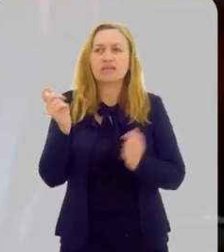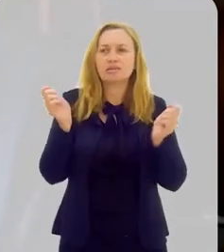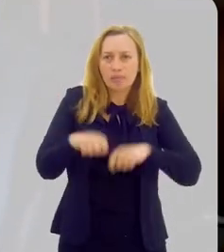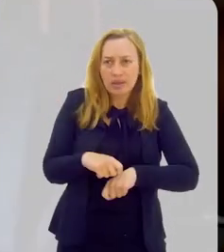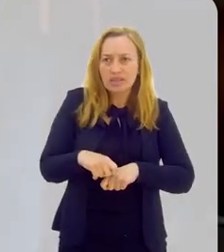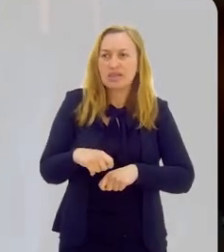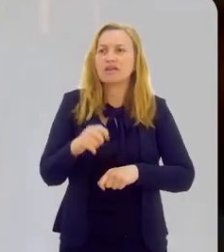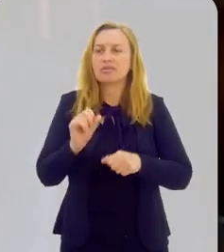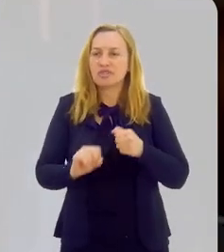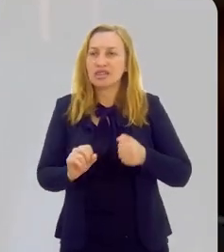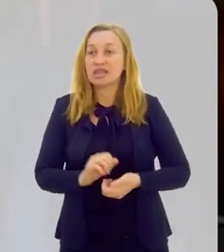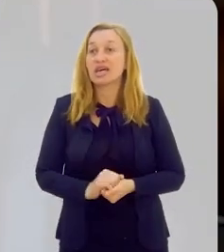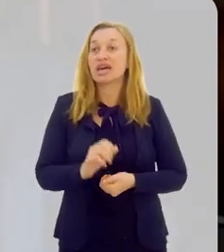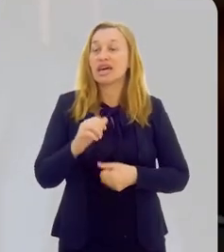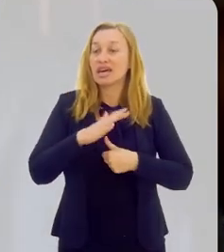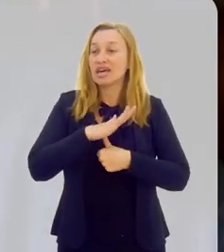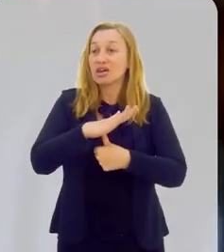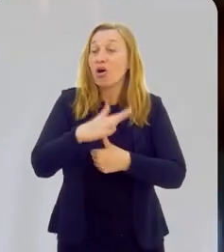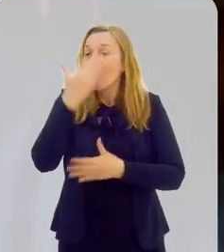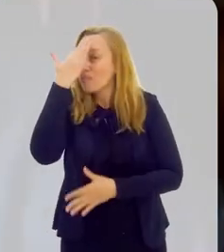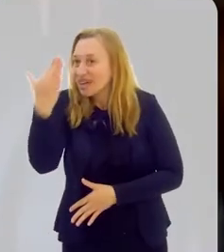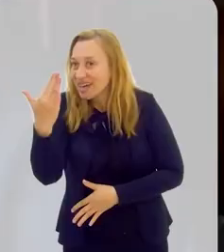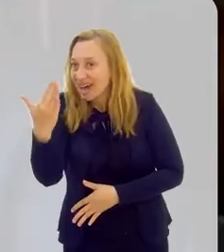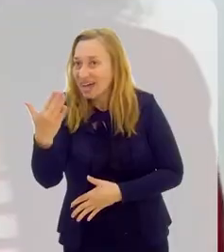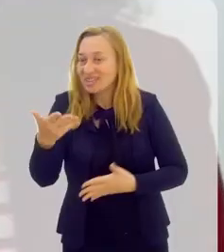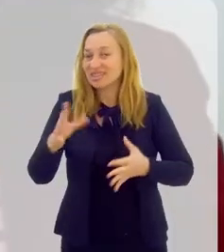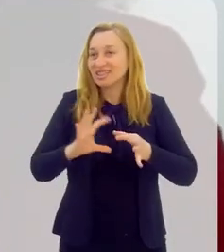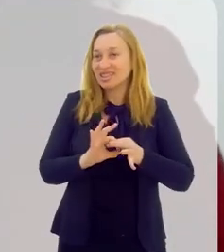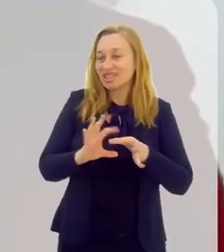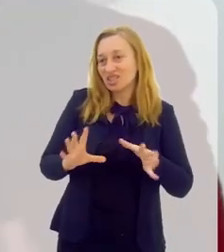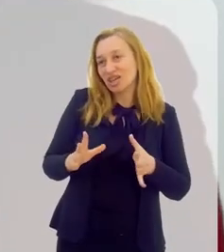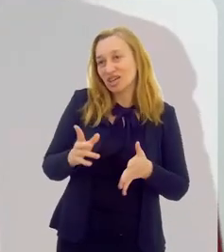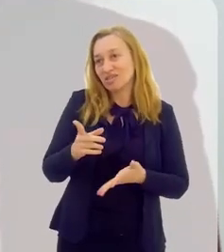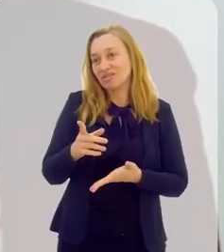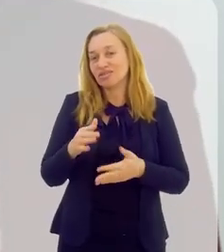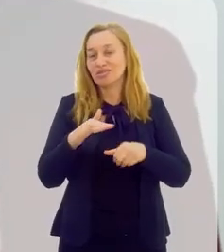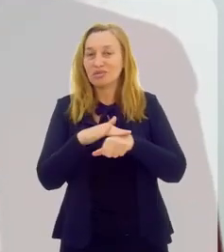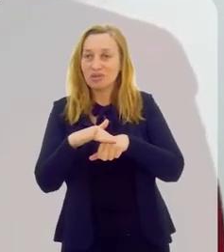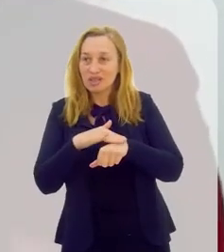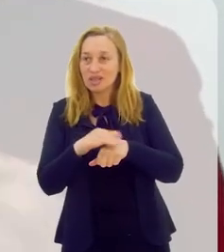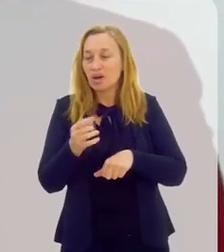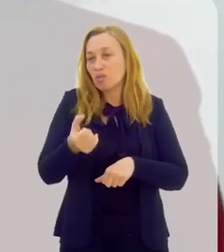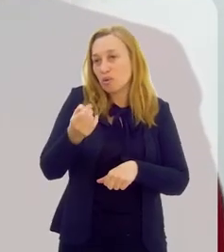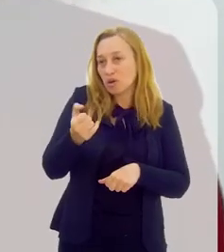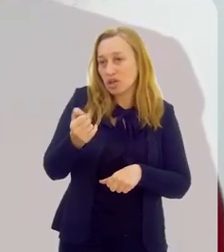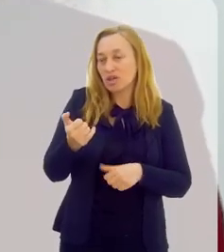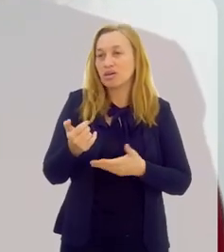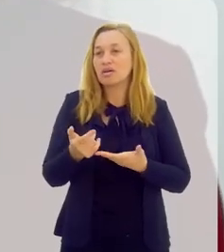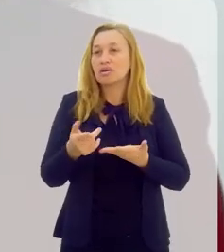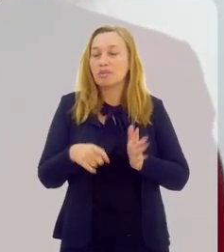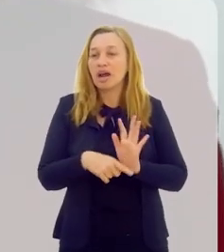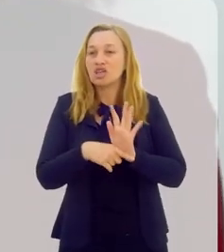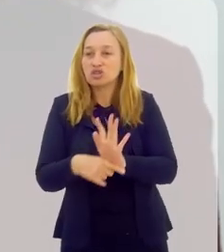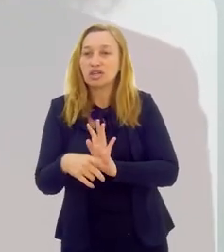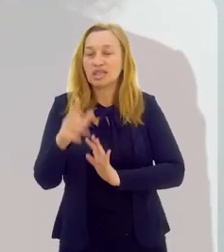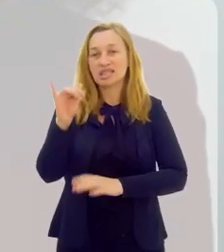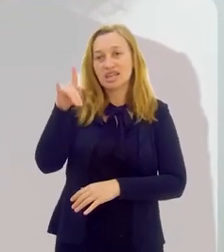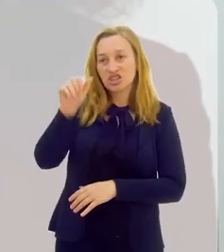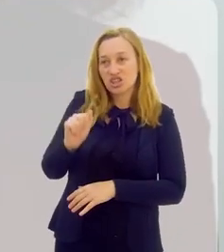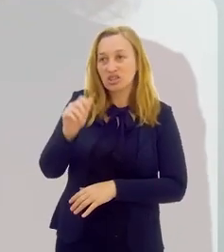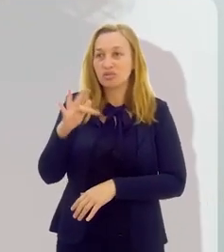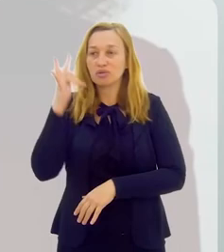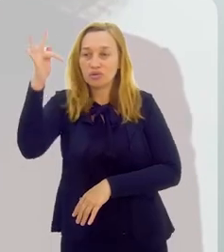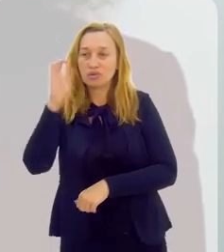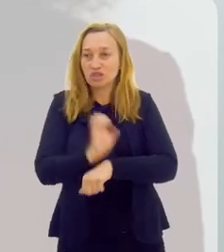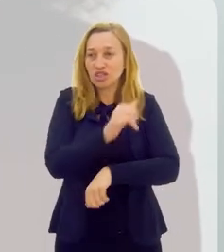temos capacidade para fazer isso. Reitor, muito obrigada por ter aberto um espaço na sua agenda para contribuir para o desenho dessa agenda